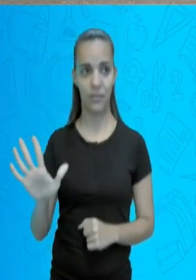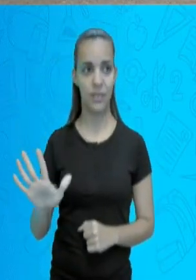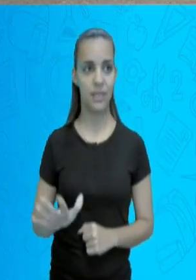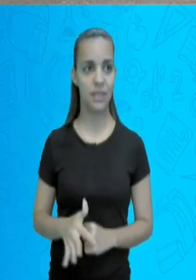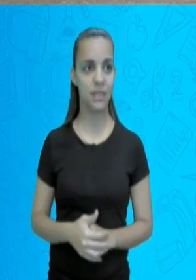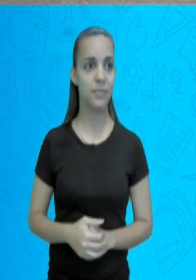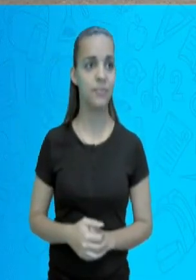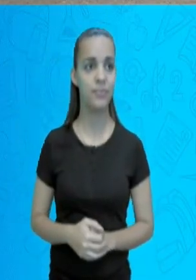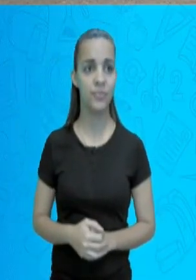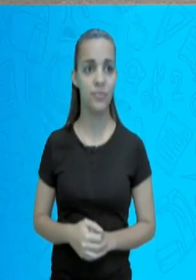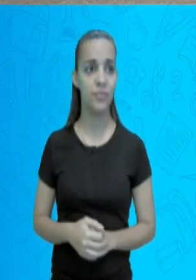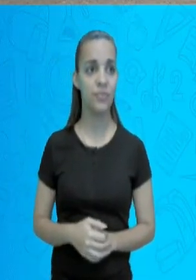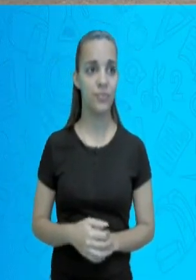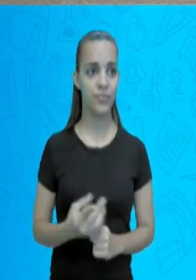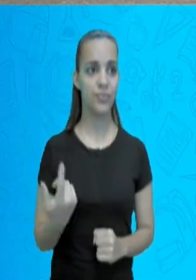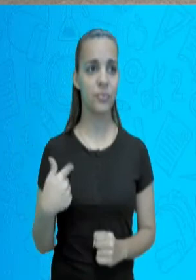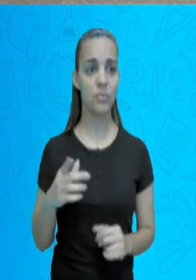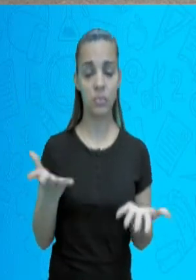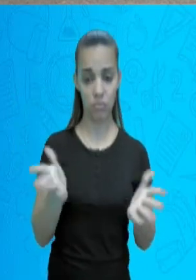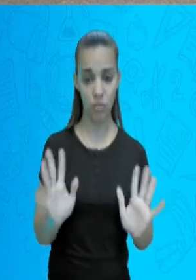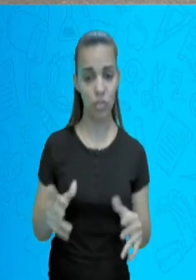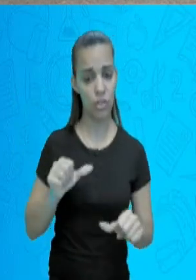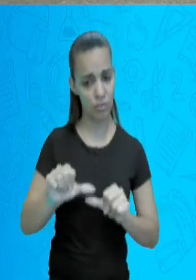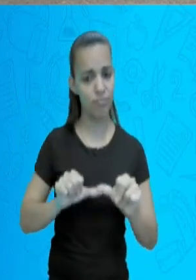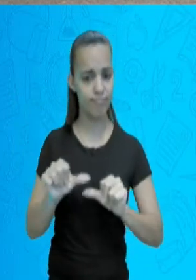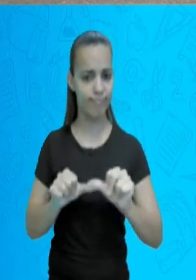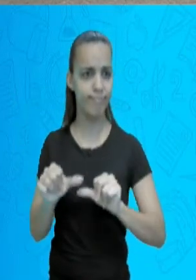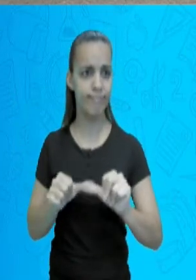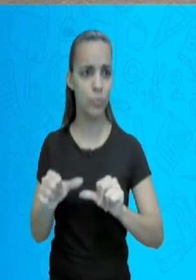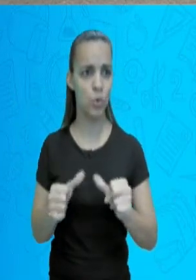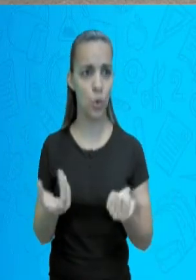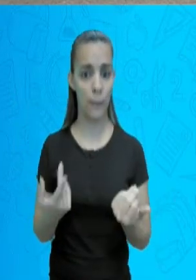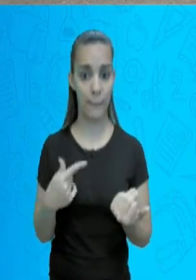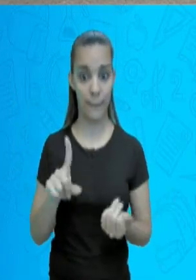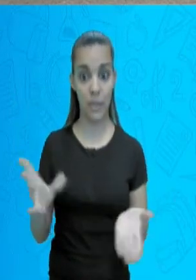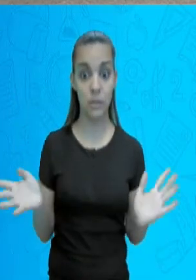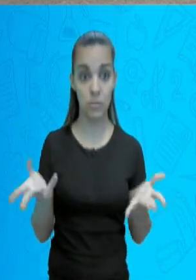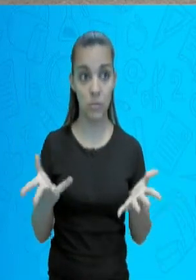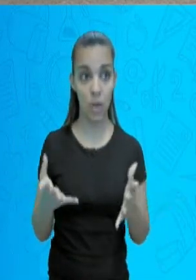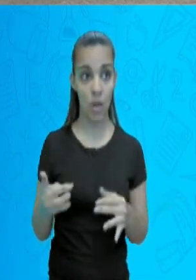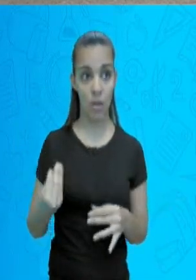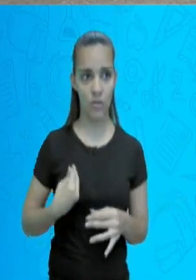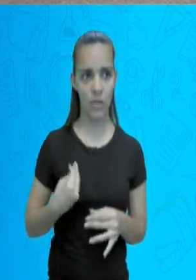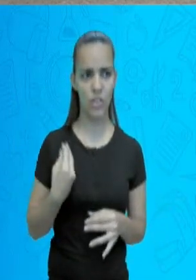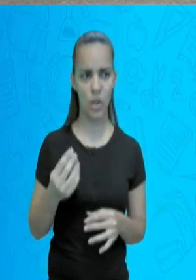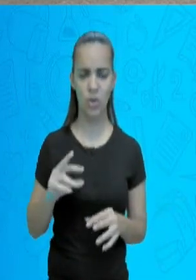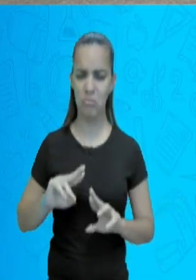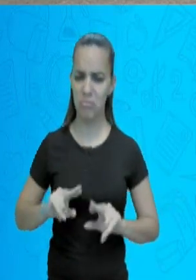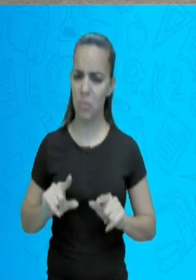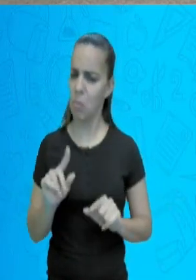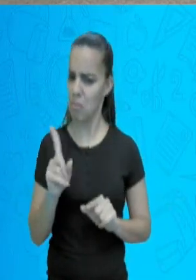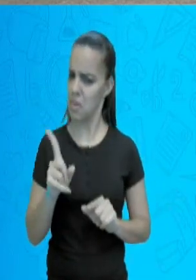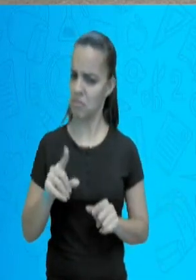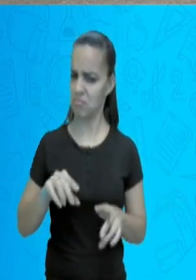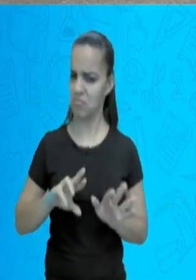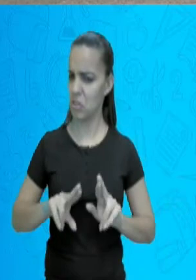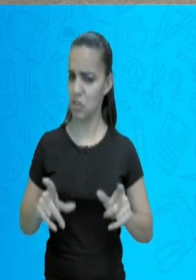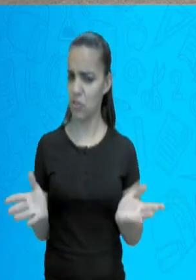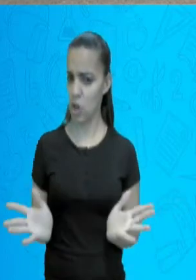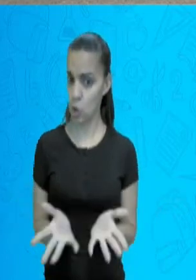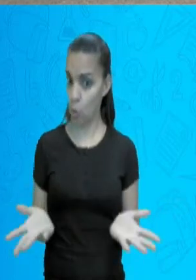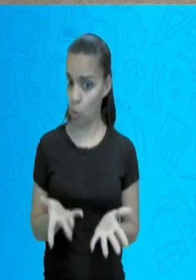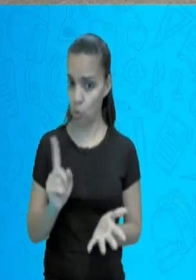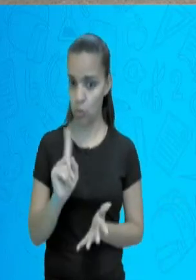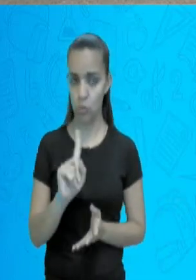representava, né, porque já foi mudada, a realidade, mas ela não está muito diferente disso, não. Da